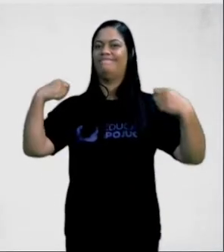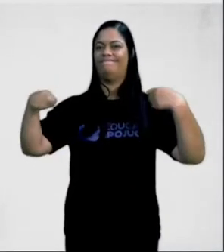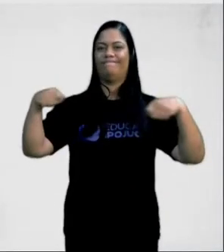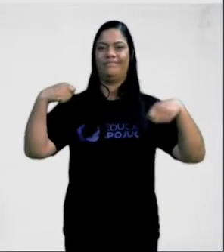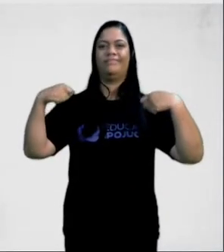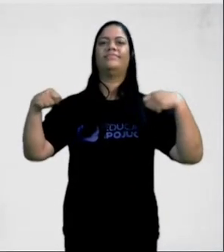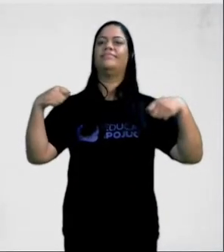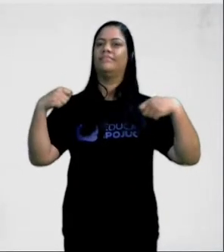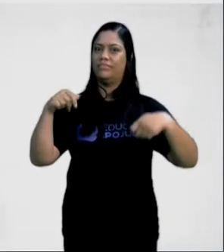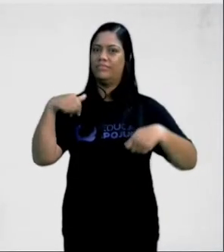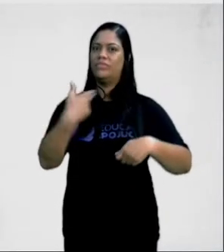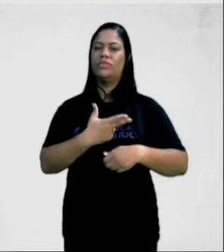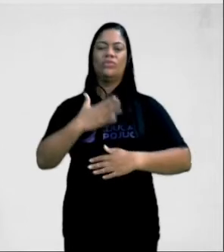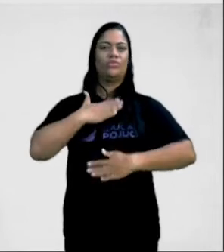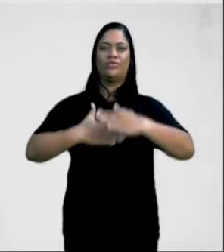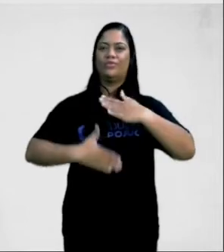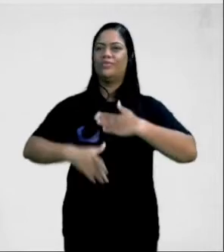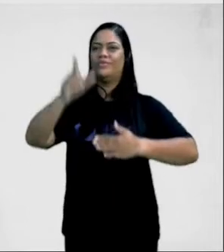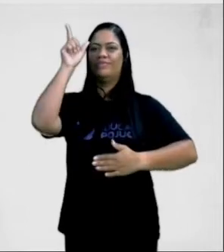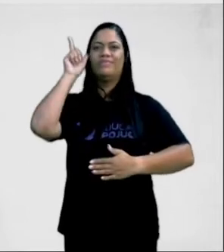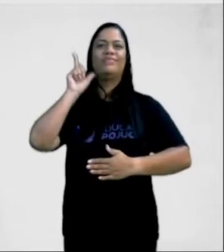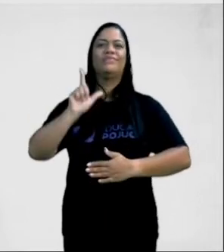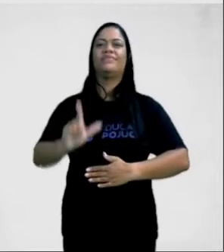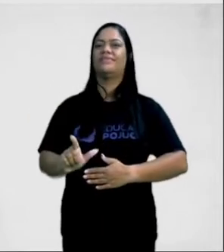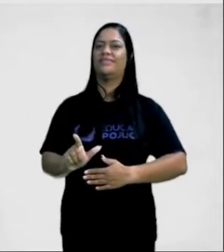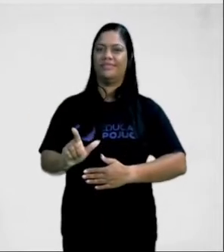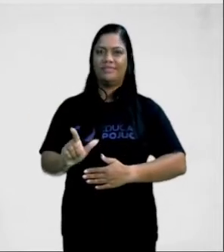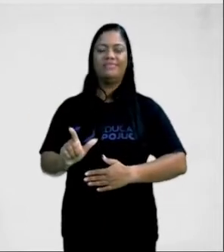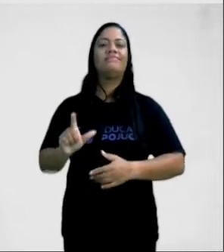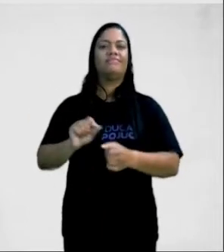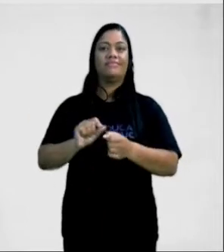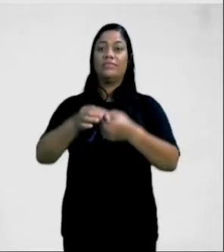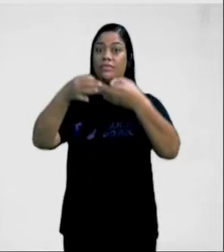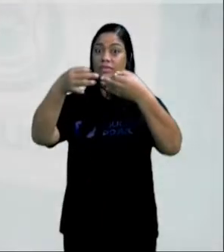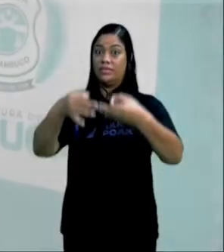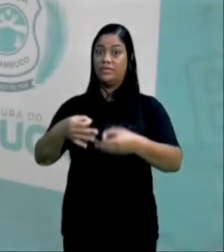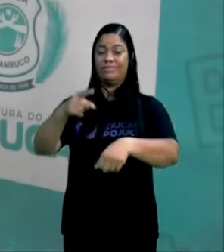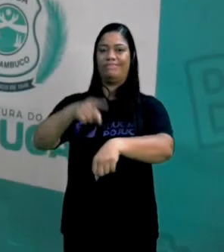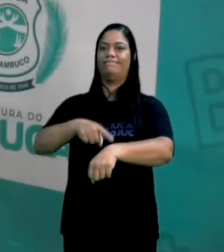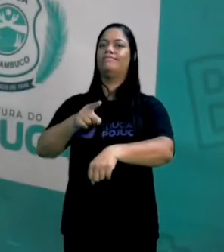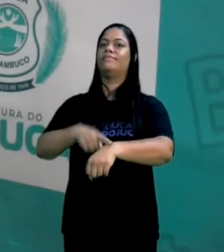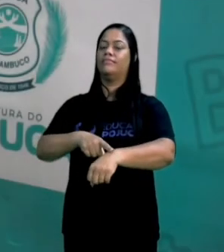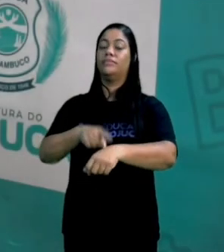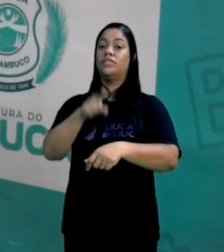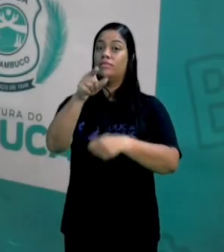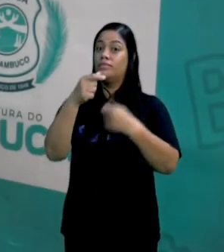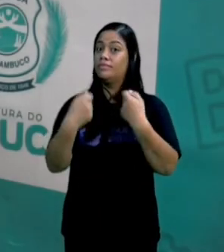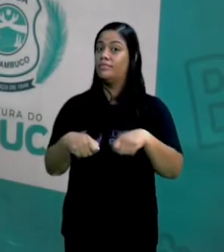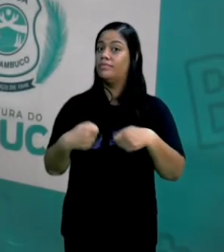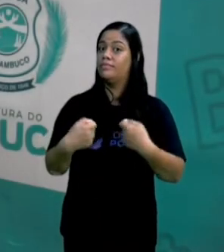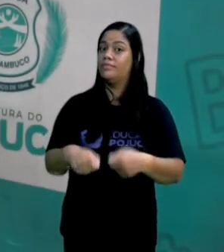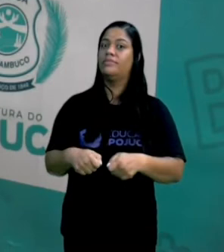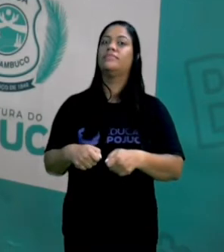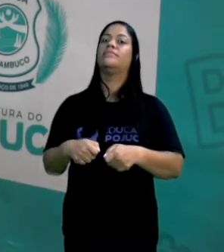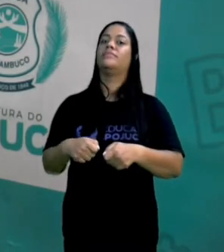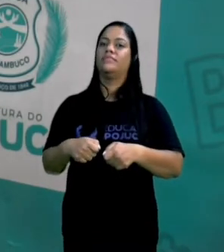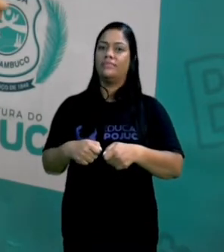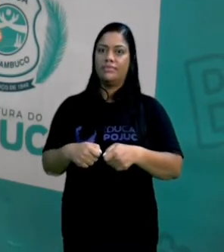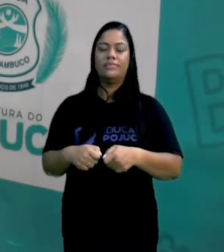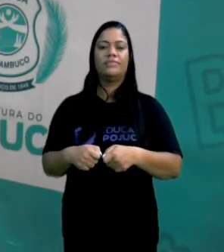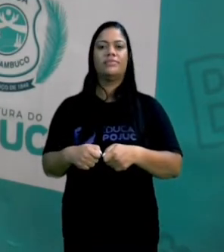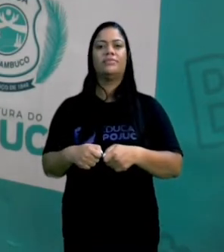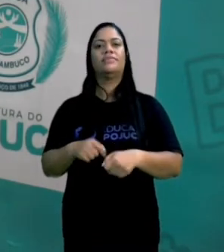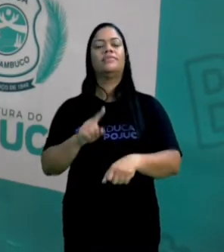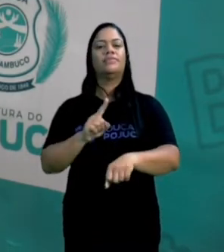aonde o nosso corpo não consegue se recuperar num tempo hábil. Então você precisa de uma recuperação